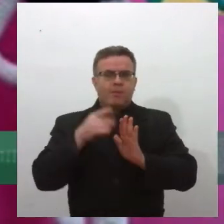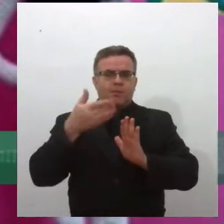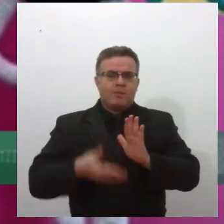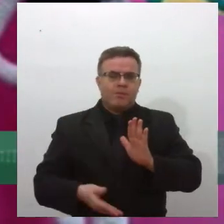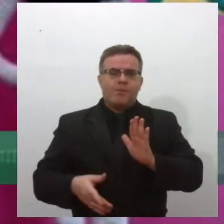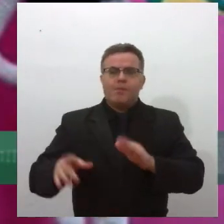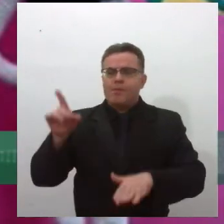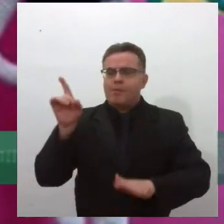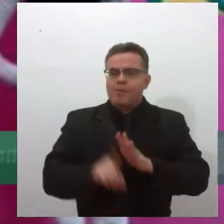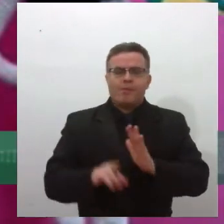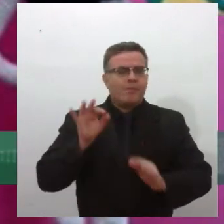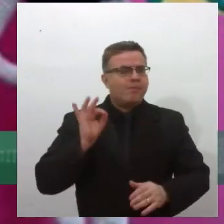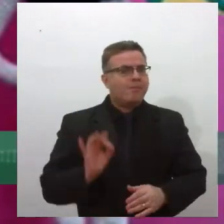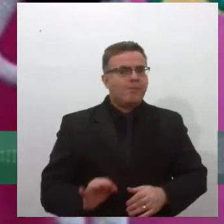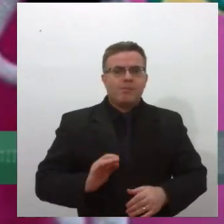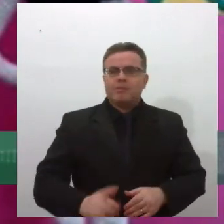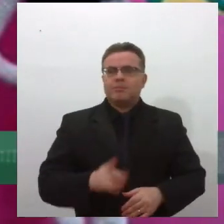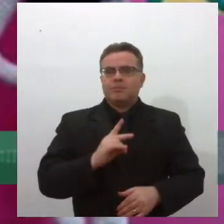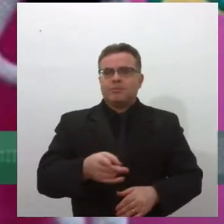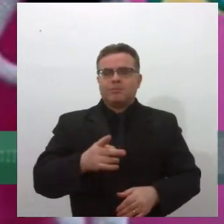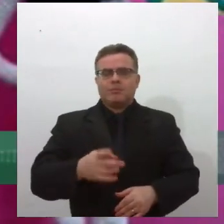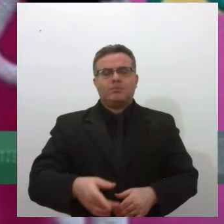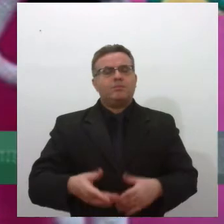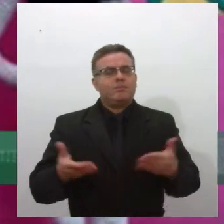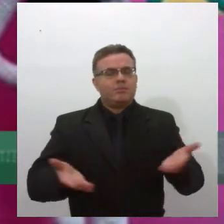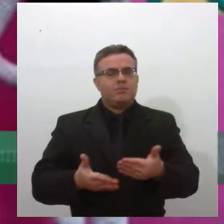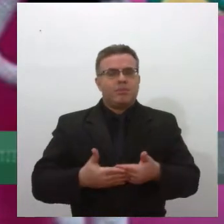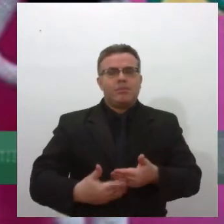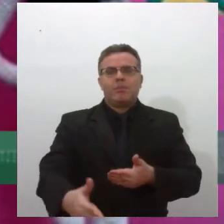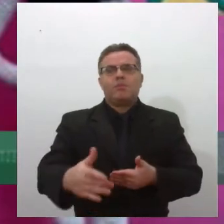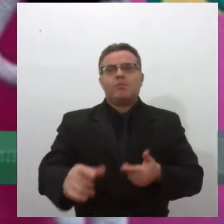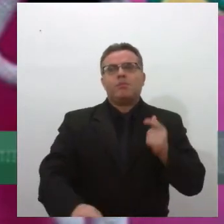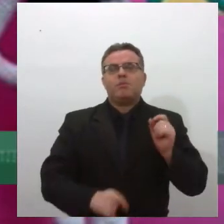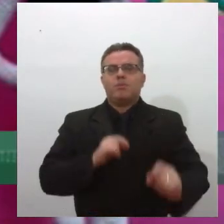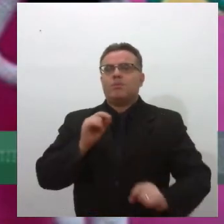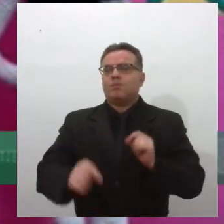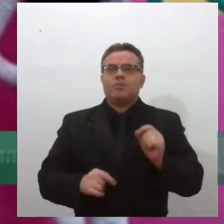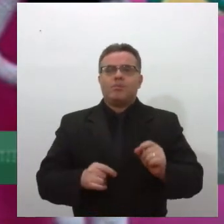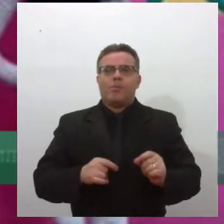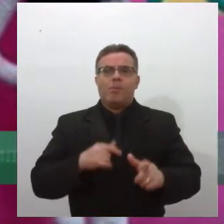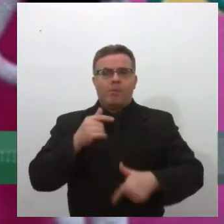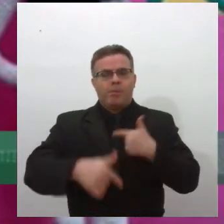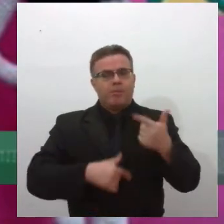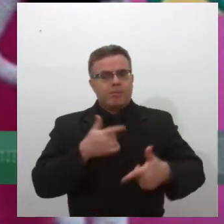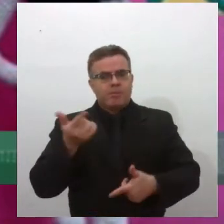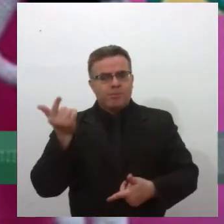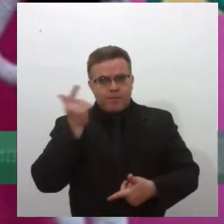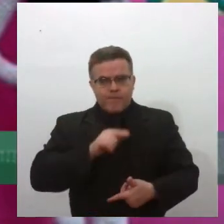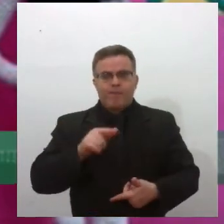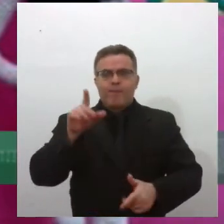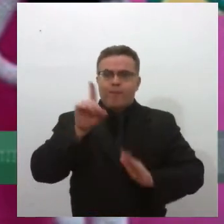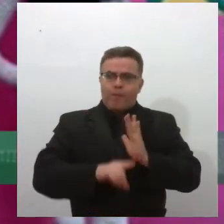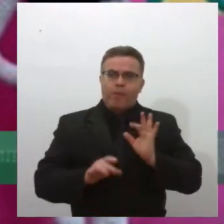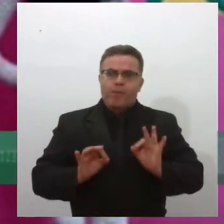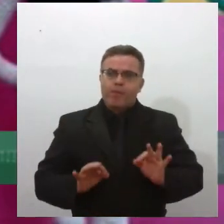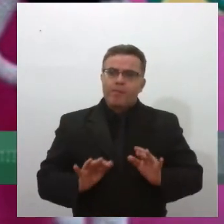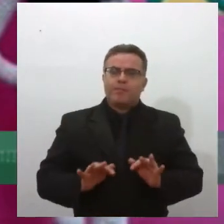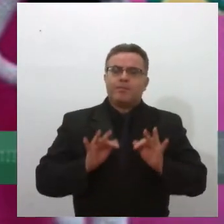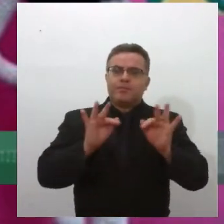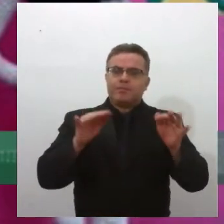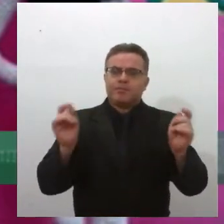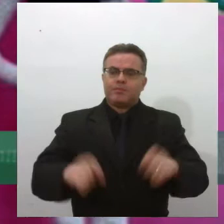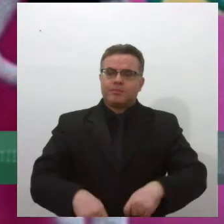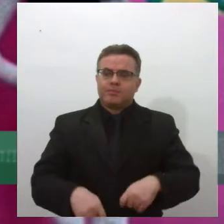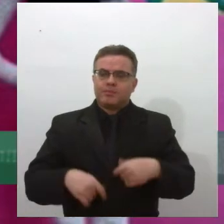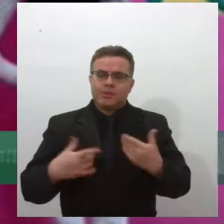importante que, ao meu ver, é um primeiro passo para a conquista de direitos. Eu acredito que no futuro a gente vai ter, sim,